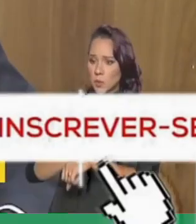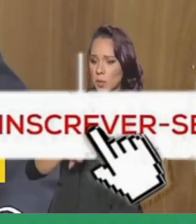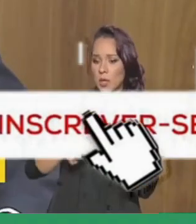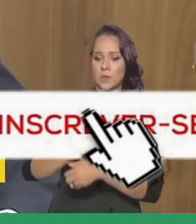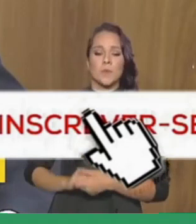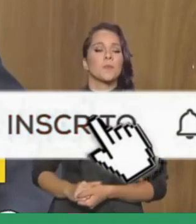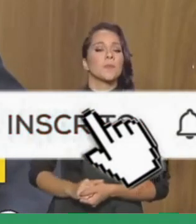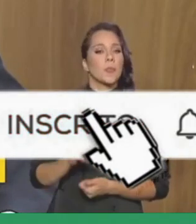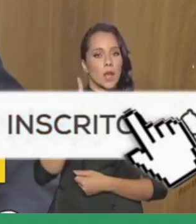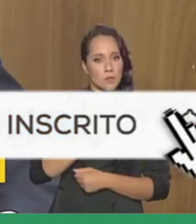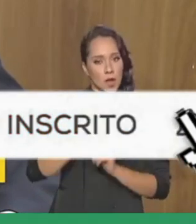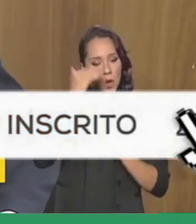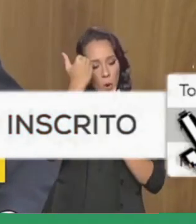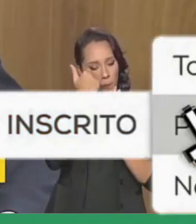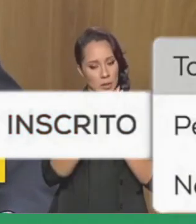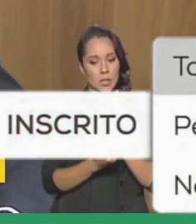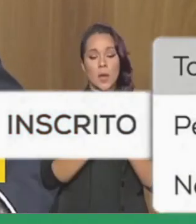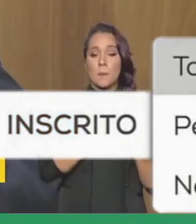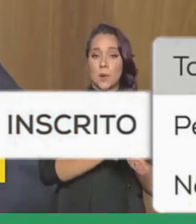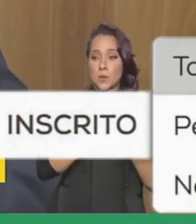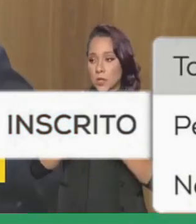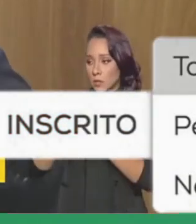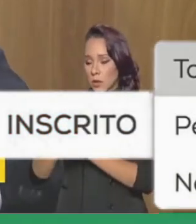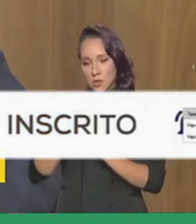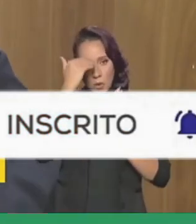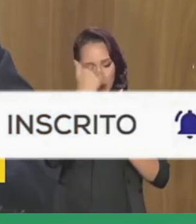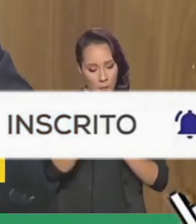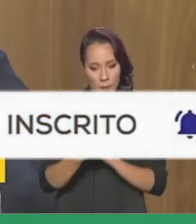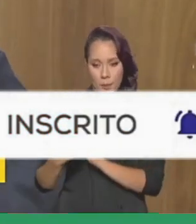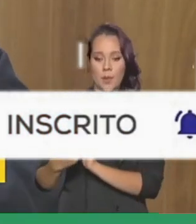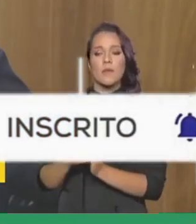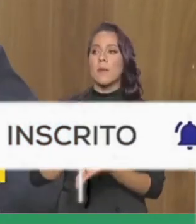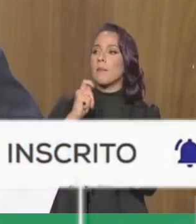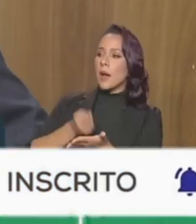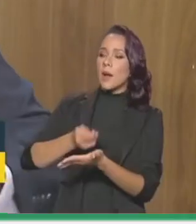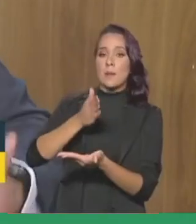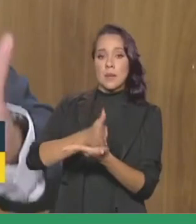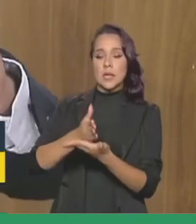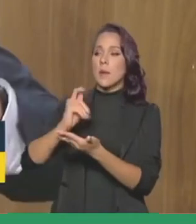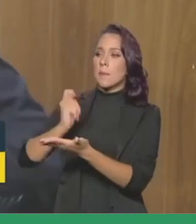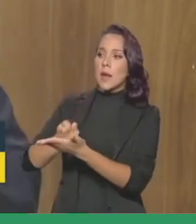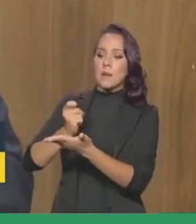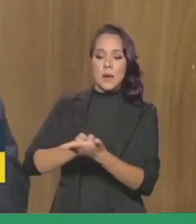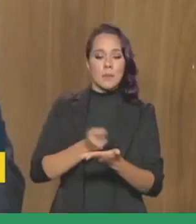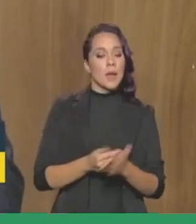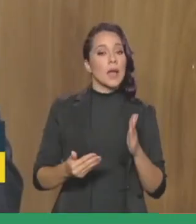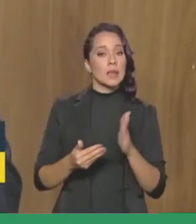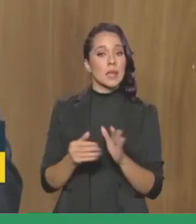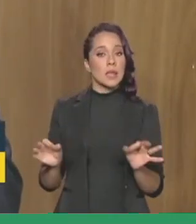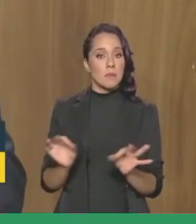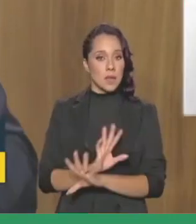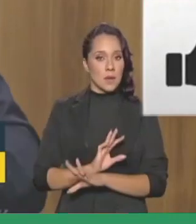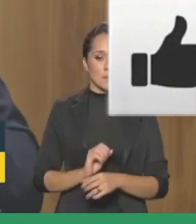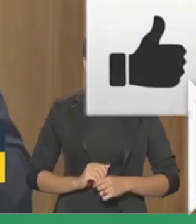seguir uma série de procedimentos e a partir dali ele vai pagando as suas parcelas até terminar esse